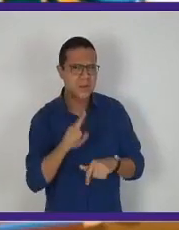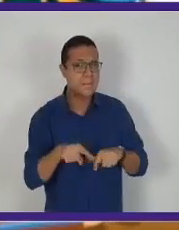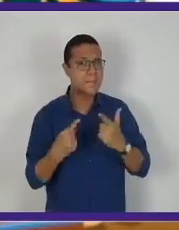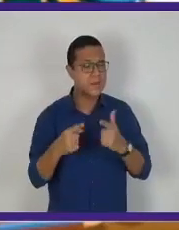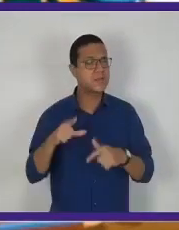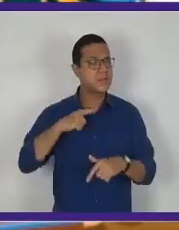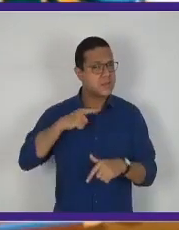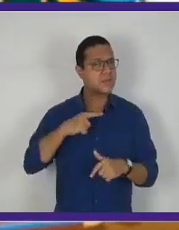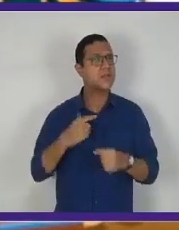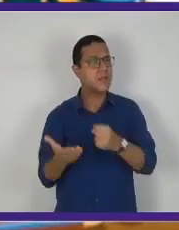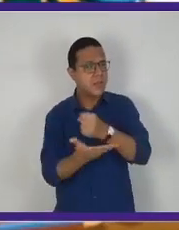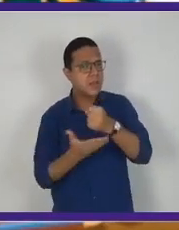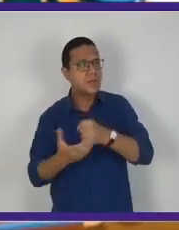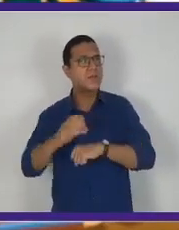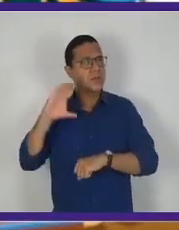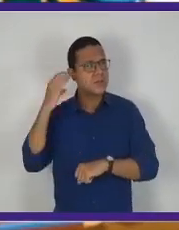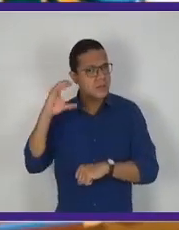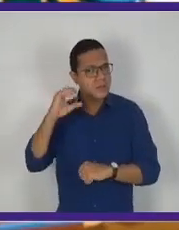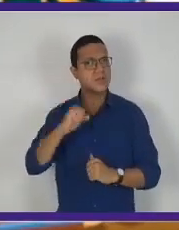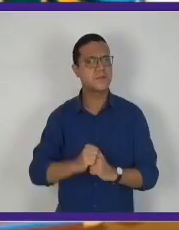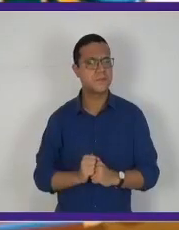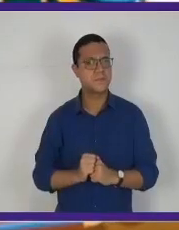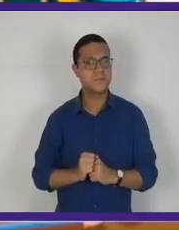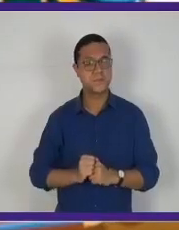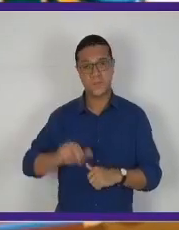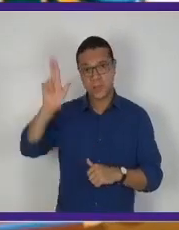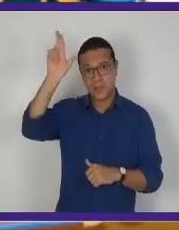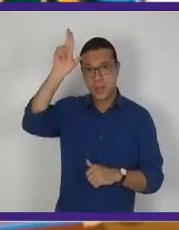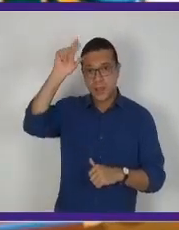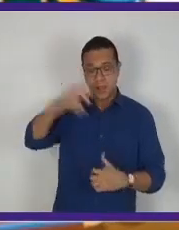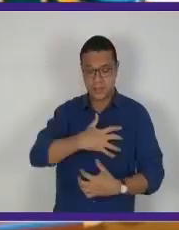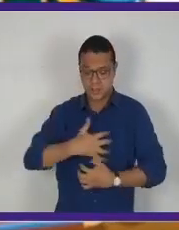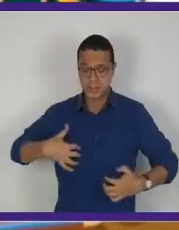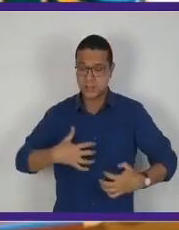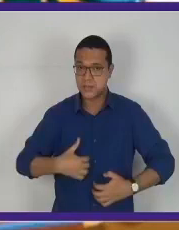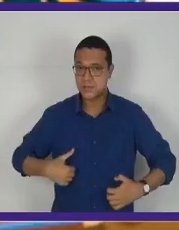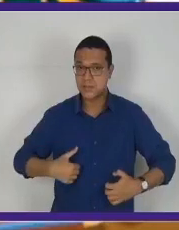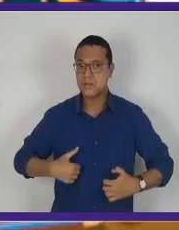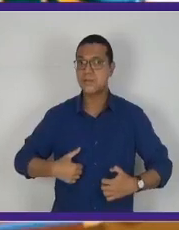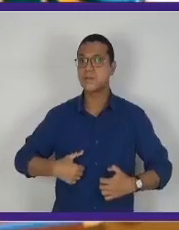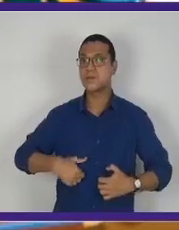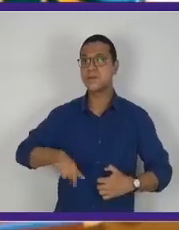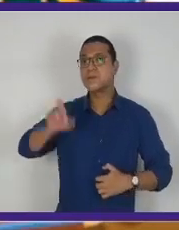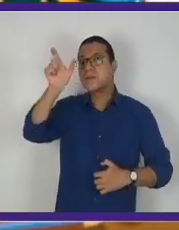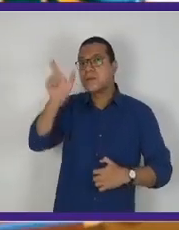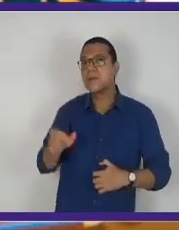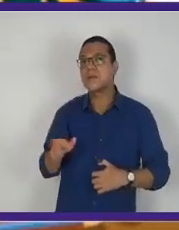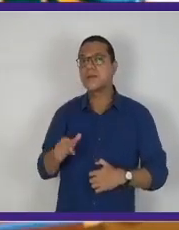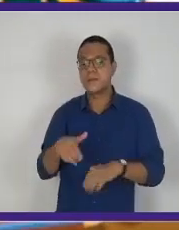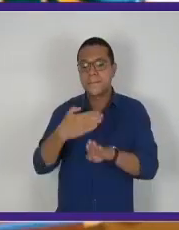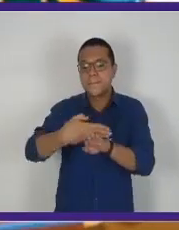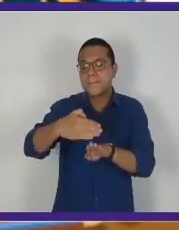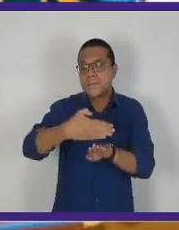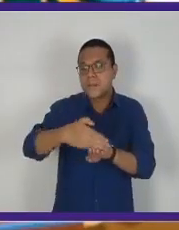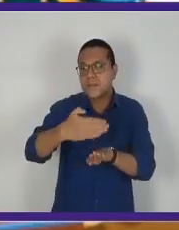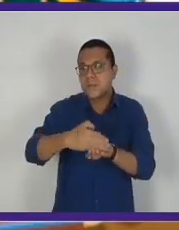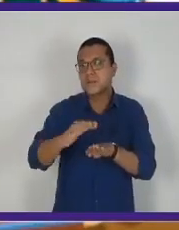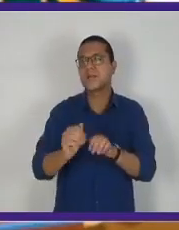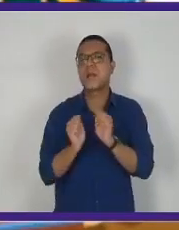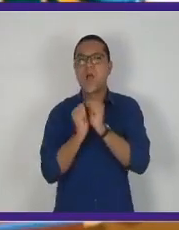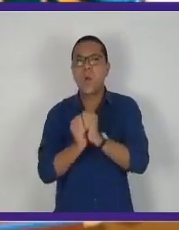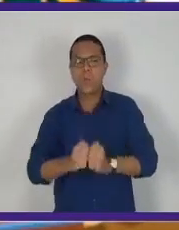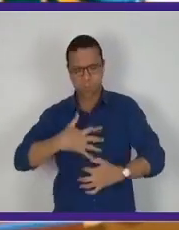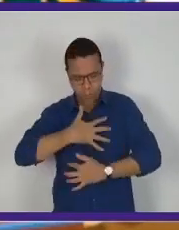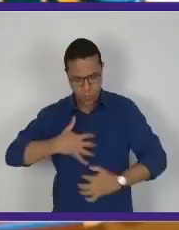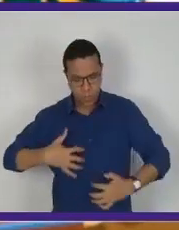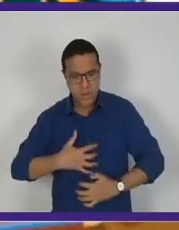científico. Veja, a zebra é branca com listras pretas. Então, a maioria